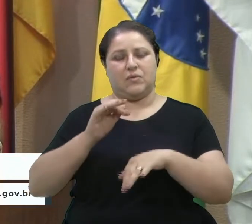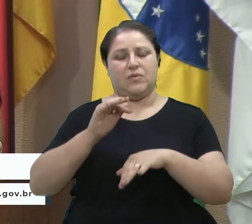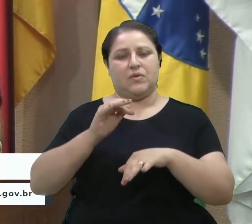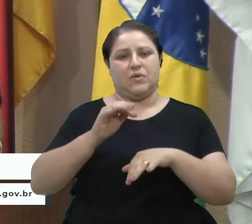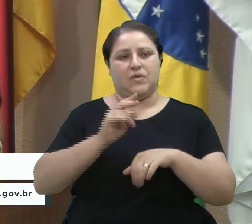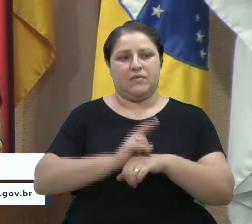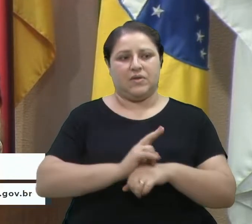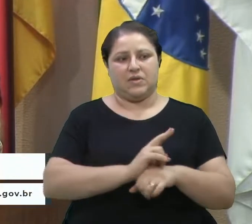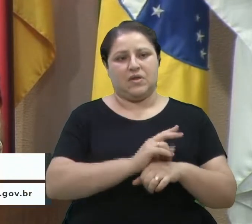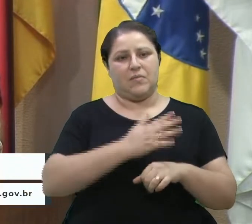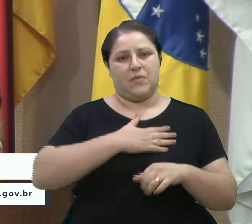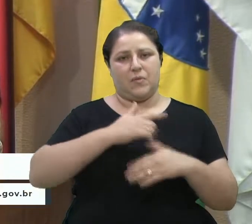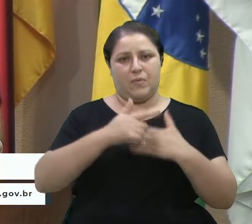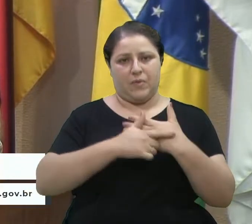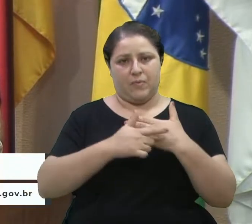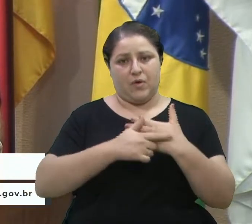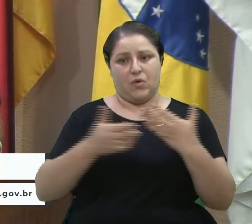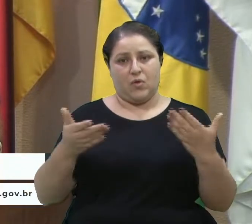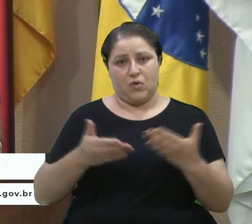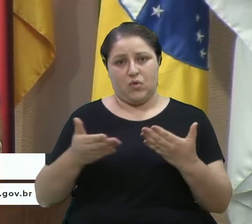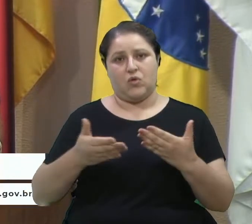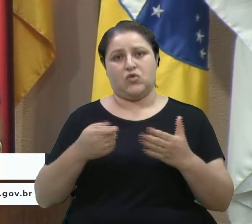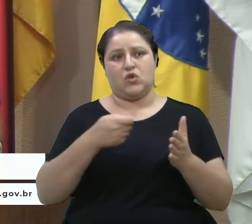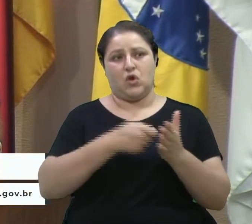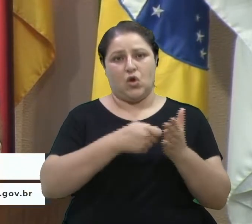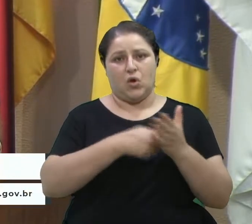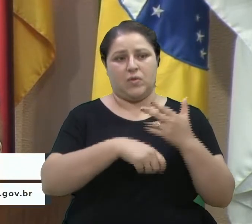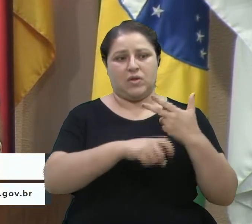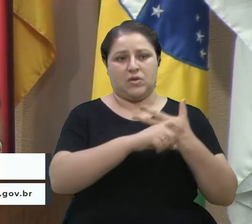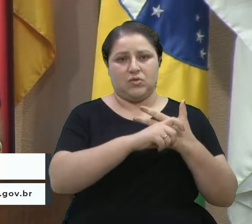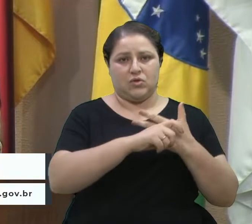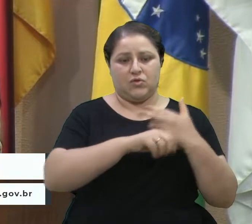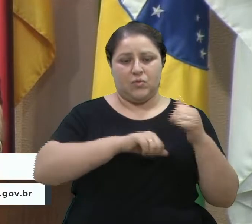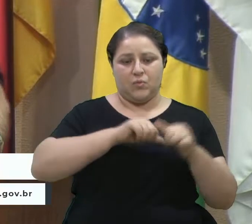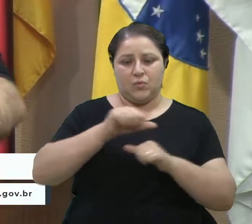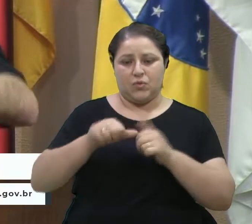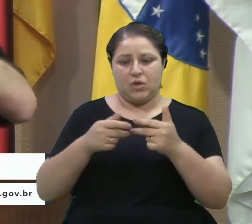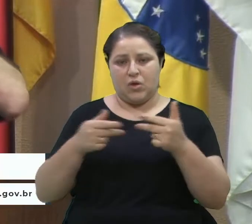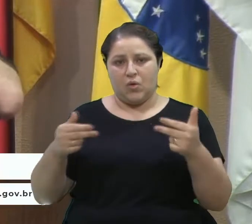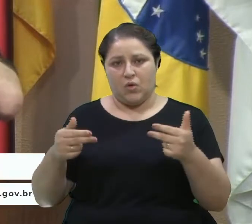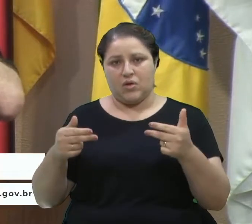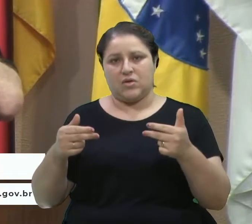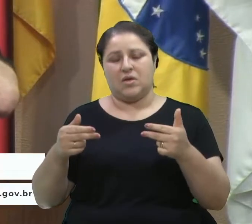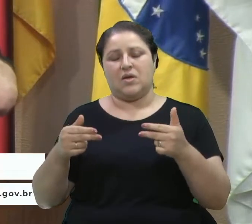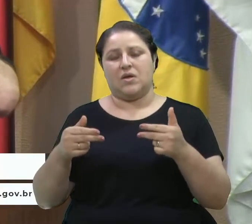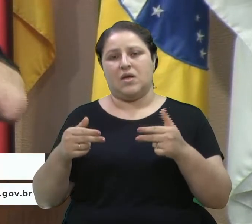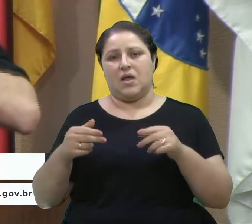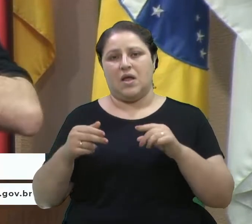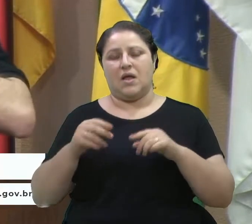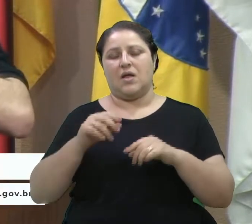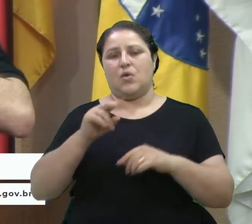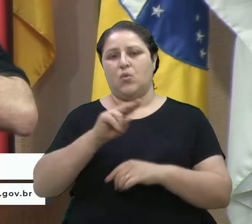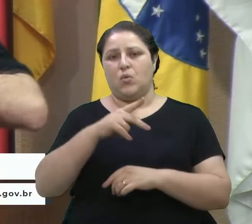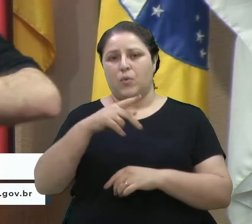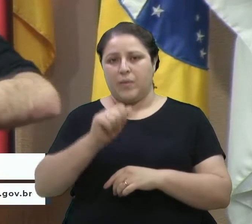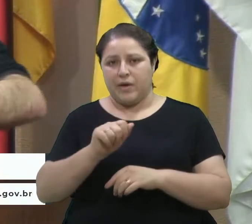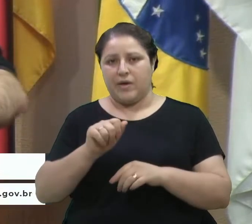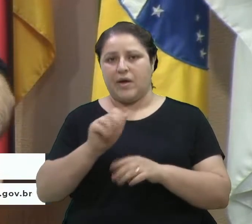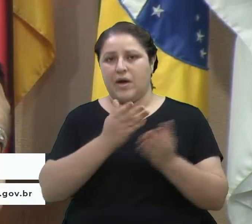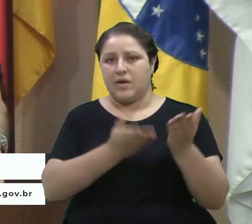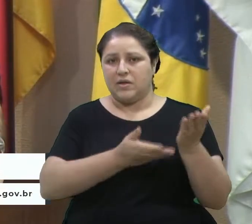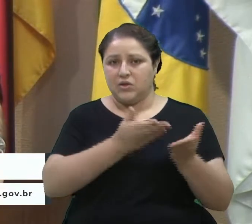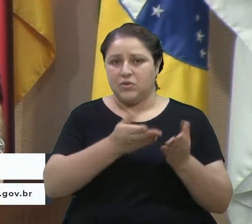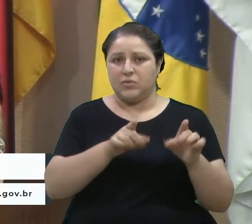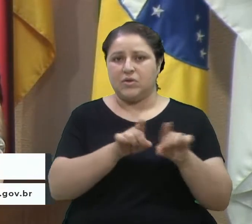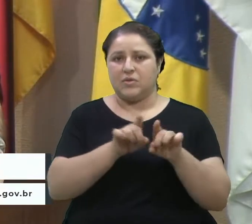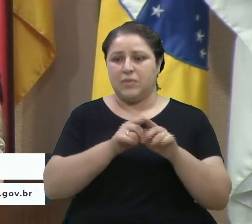Hoje, a vai estar cobrando o Executivo para mudar algumas coisas lá na UPA, no atendimento, e algumas outras coisas que a população